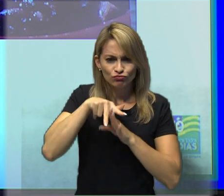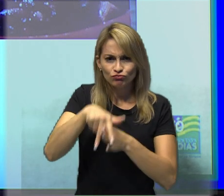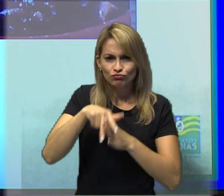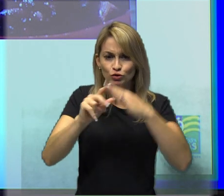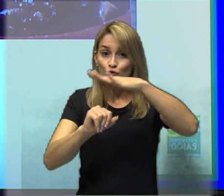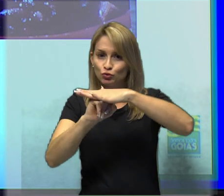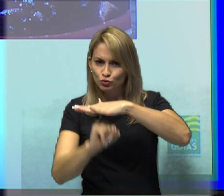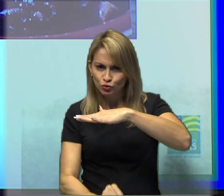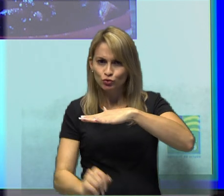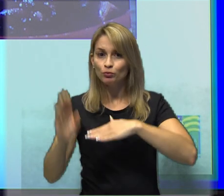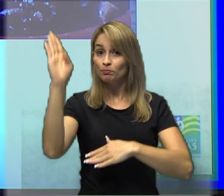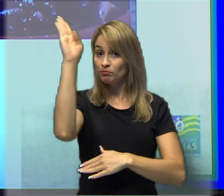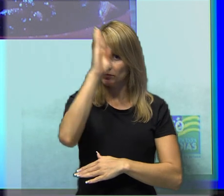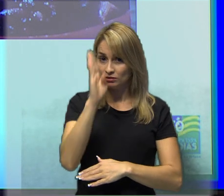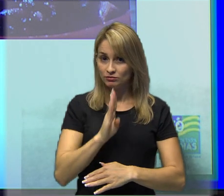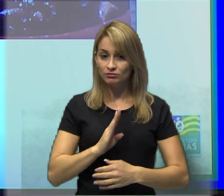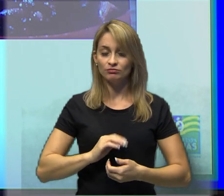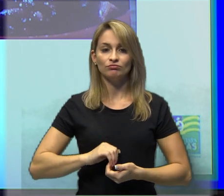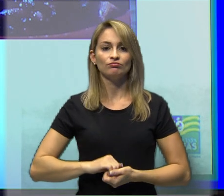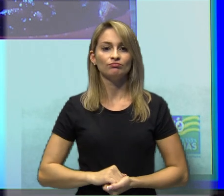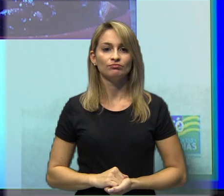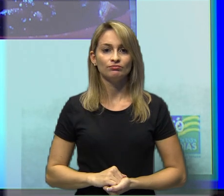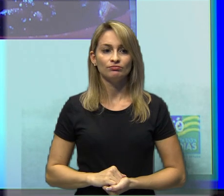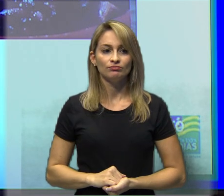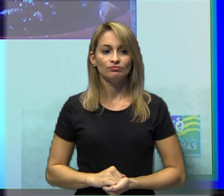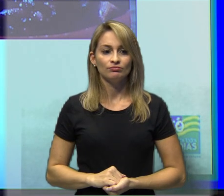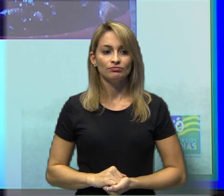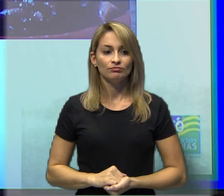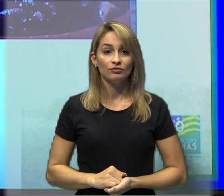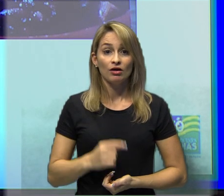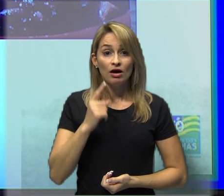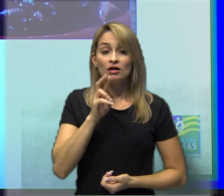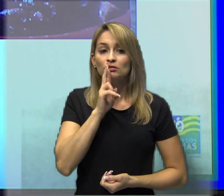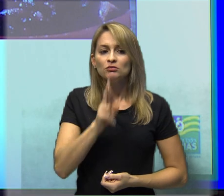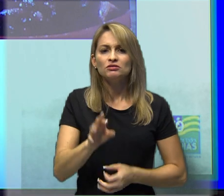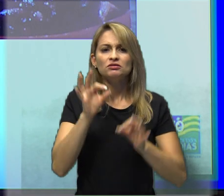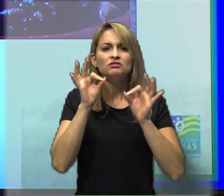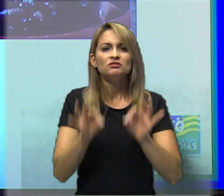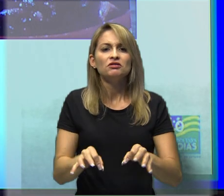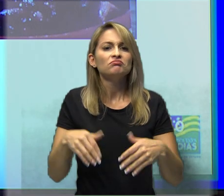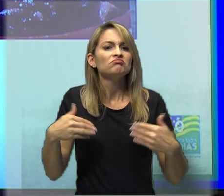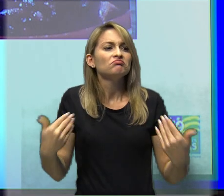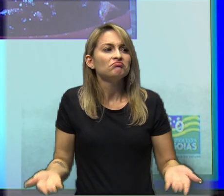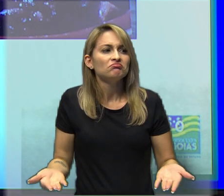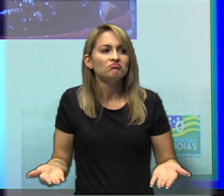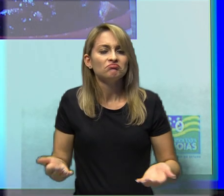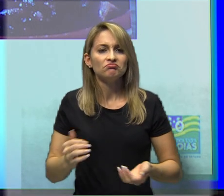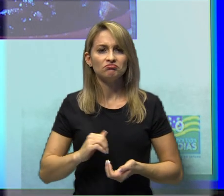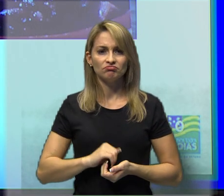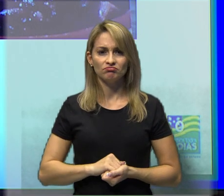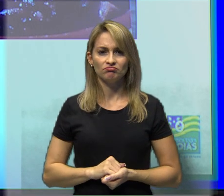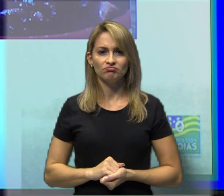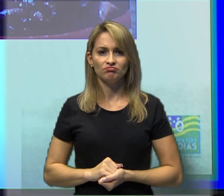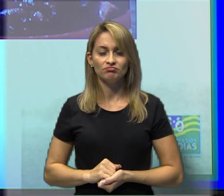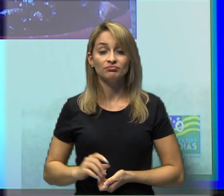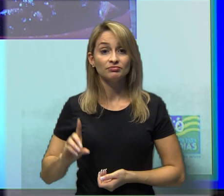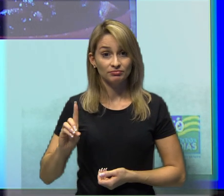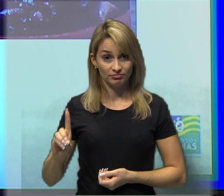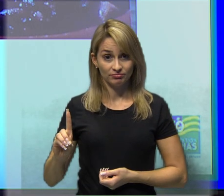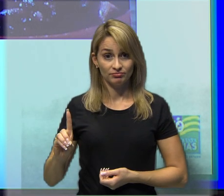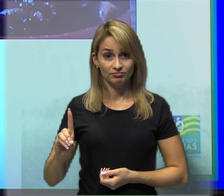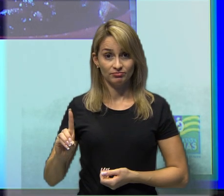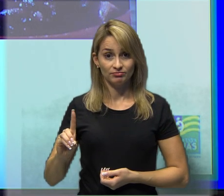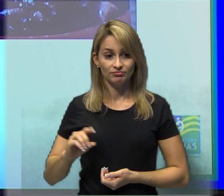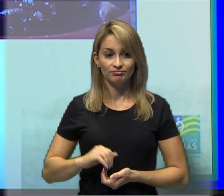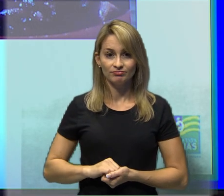para essa questão, né? É a letra D. A feijoada faz parte da culinária exercida na senzala com